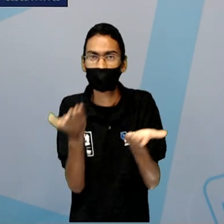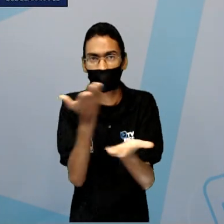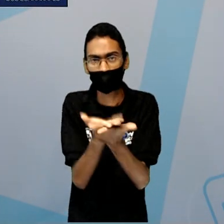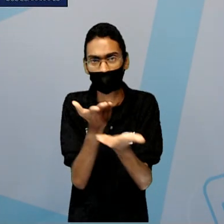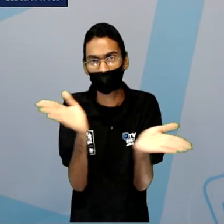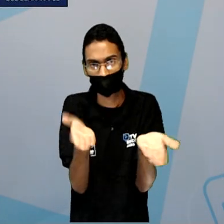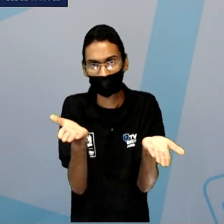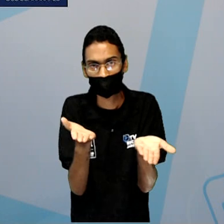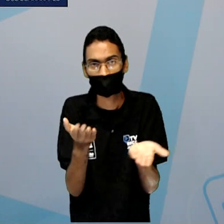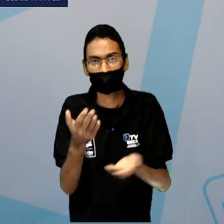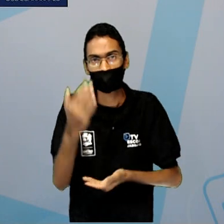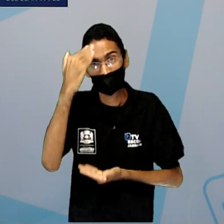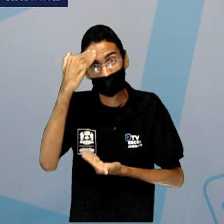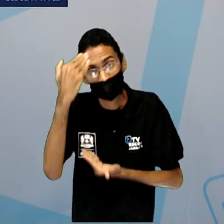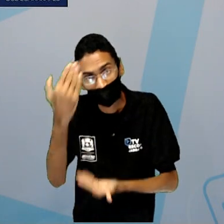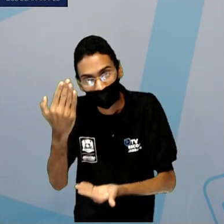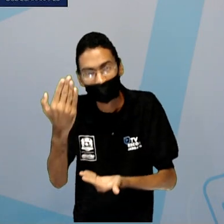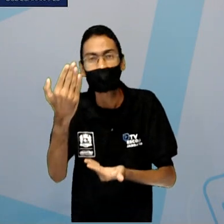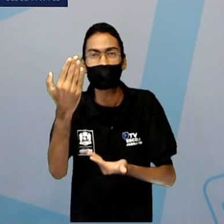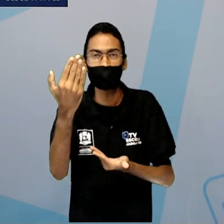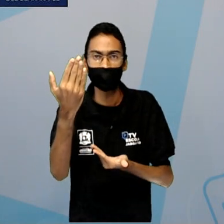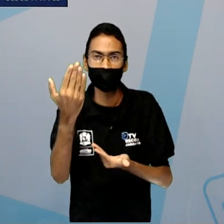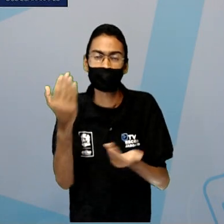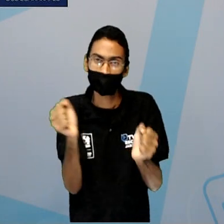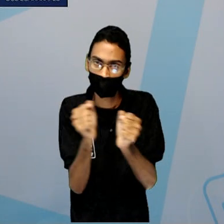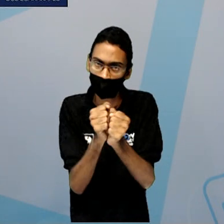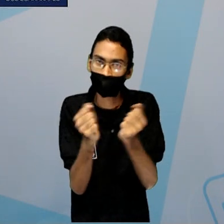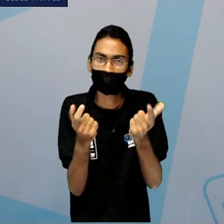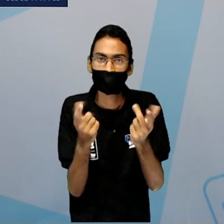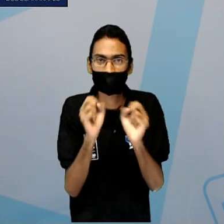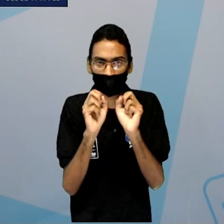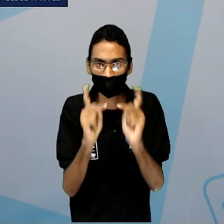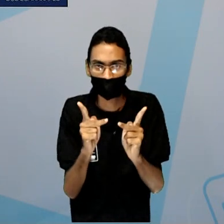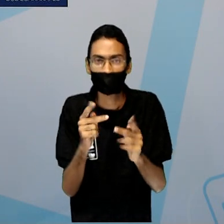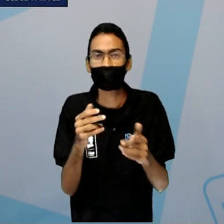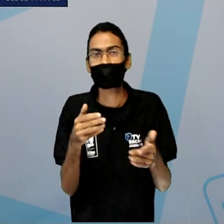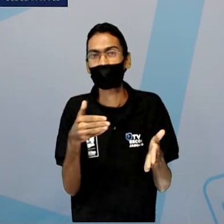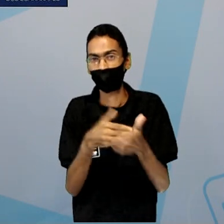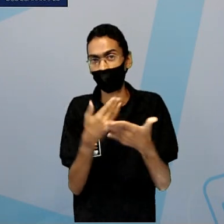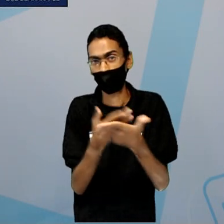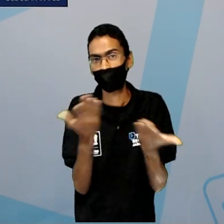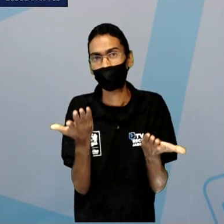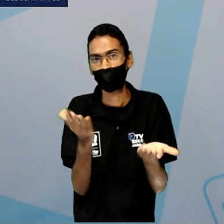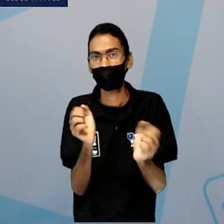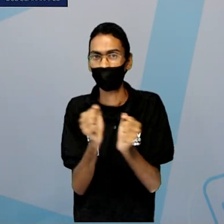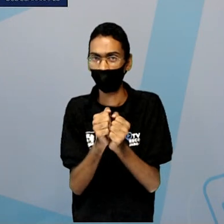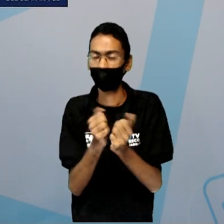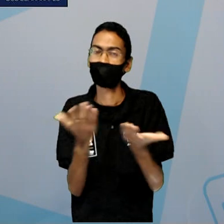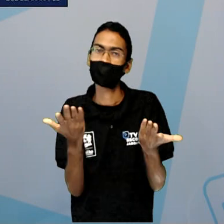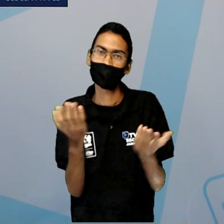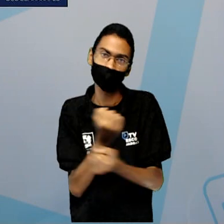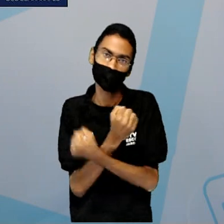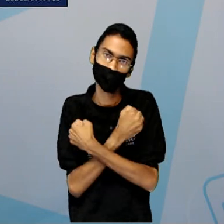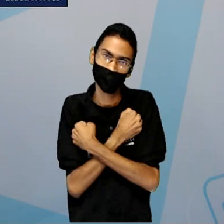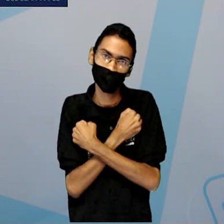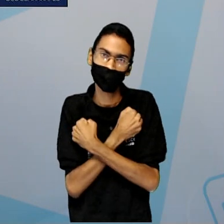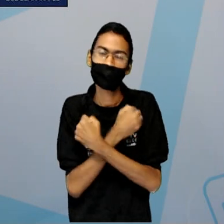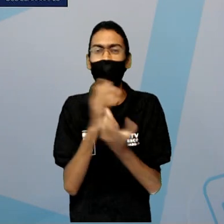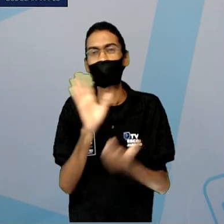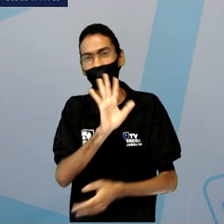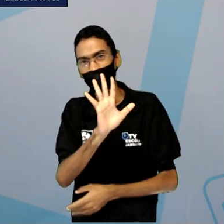de hoje. Obrigado mais uma vez. Tamo junto e até o próximo momento da gente. Grande abraço.